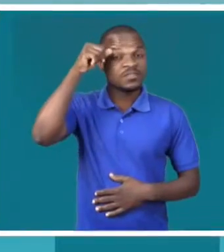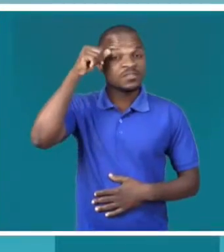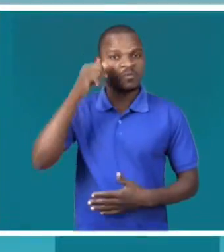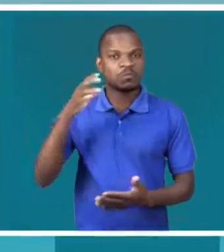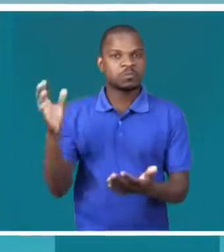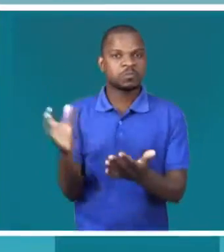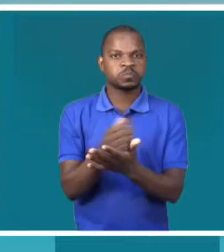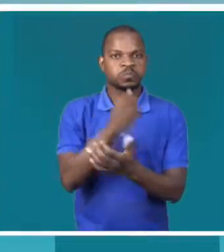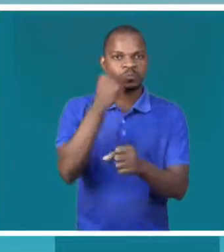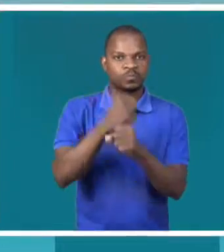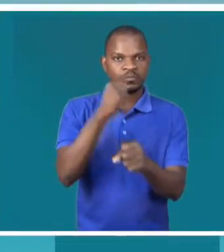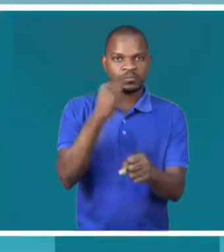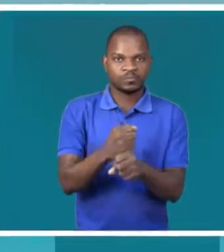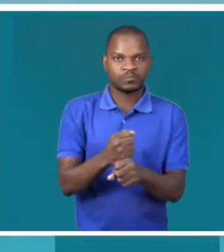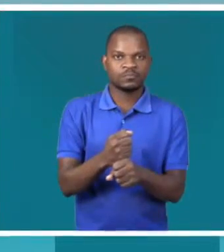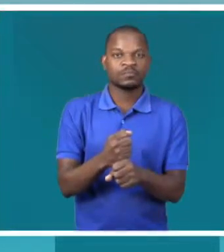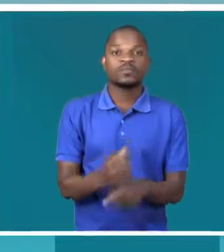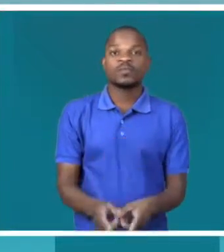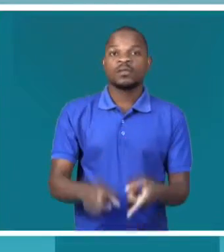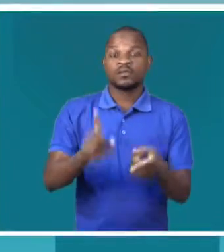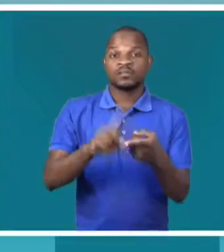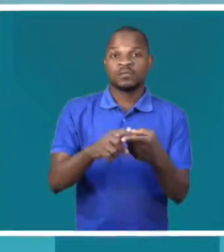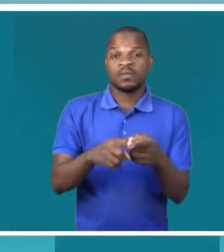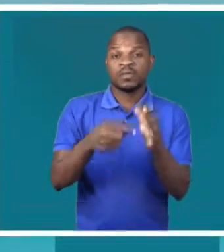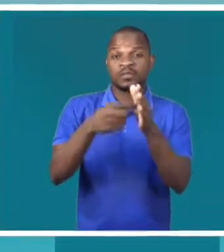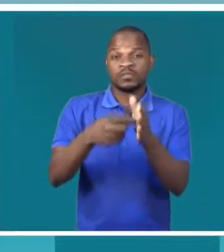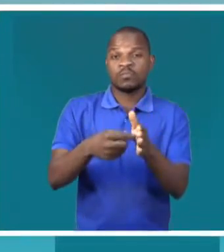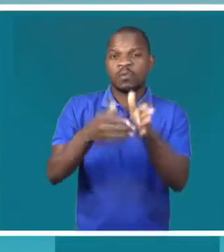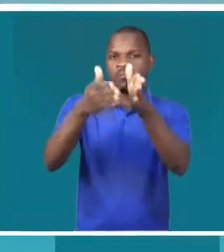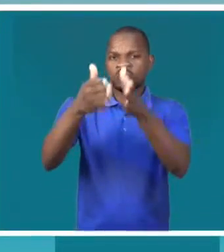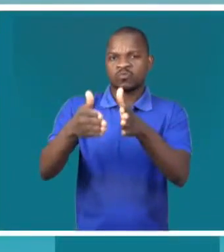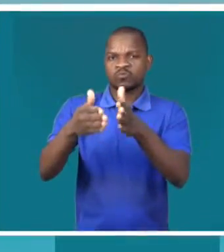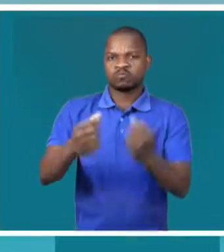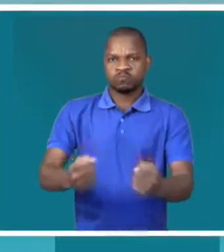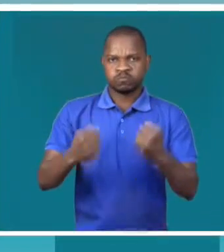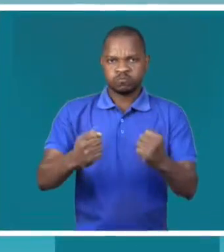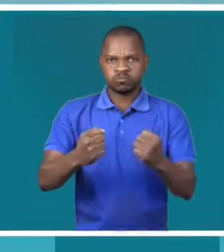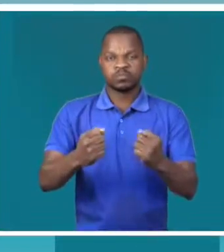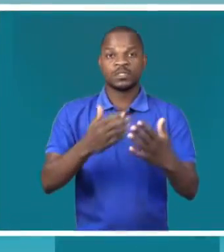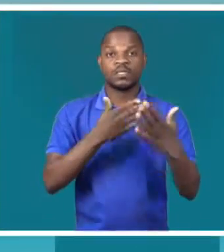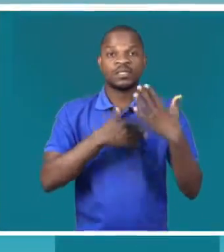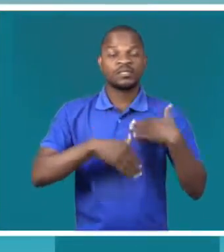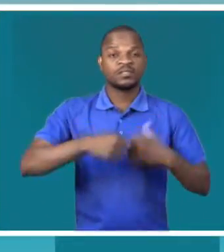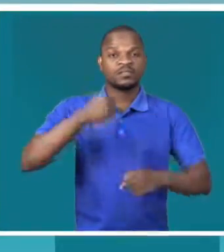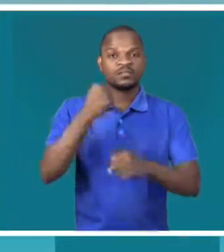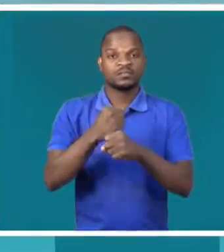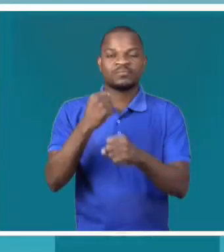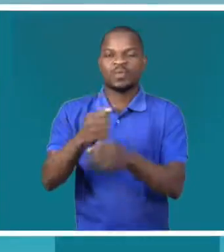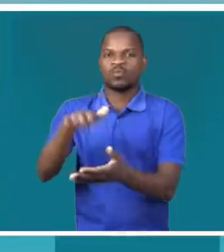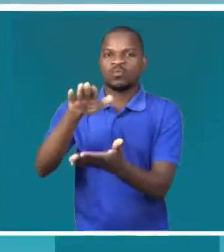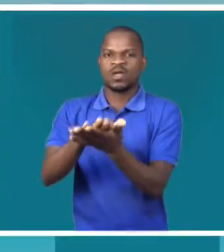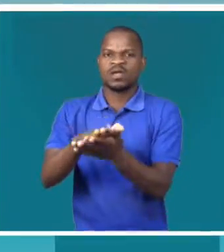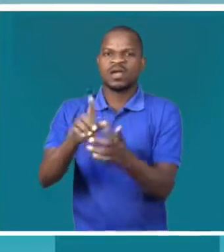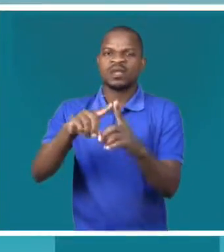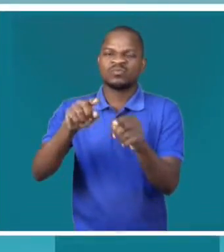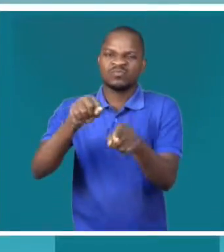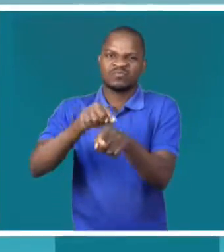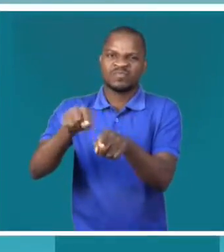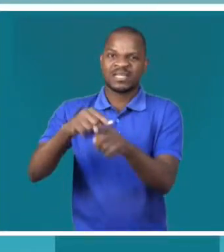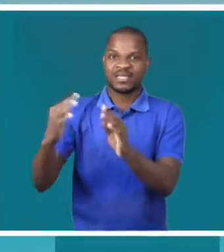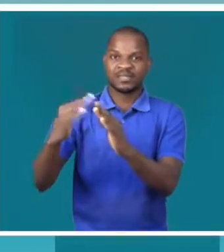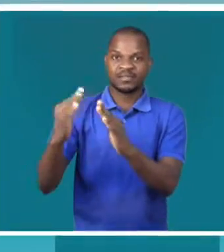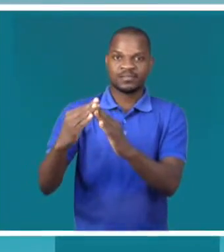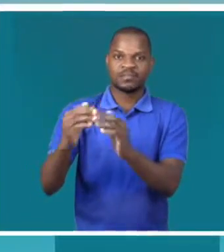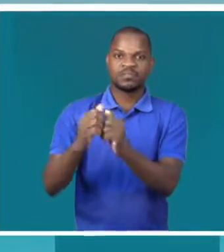encontrar emprego. Se você é uma mulher de ir trabalhar doméstica, há